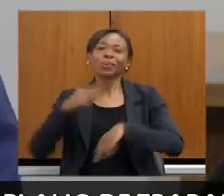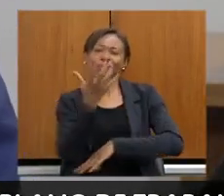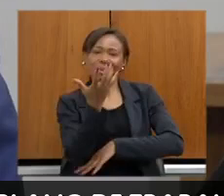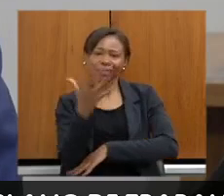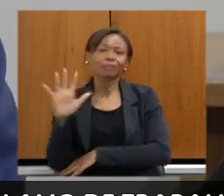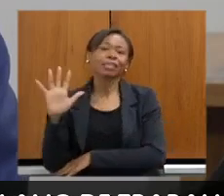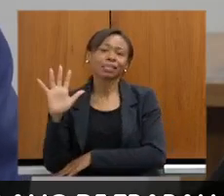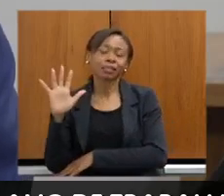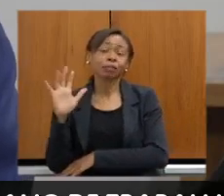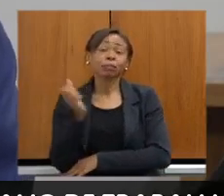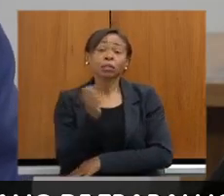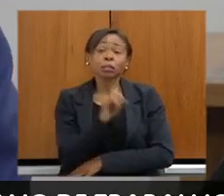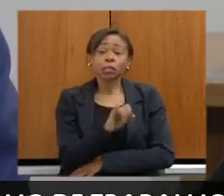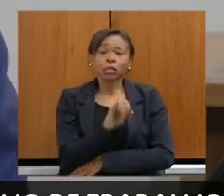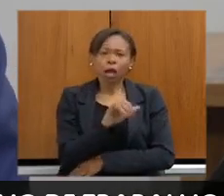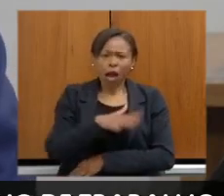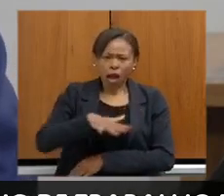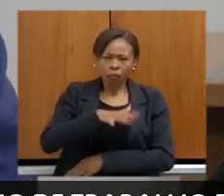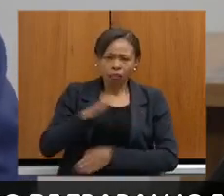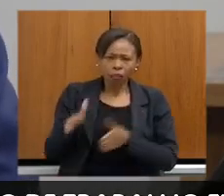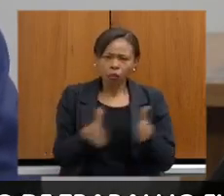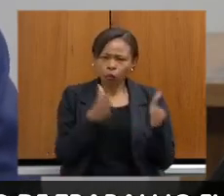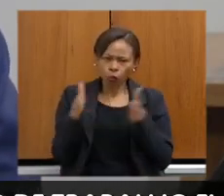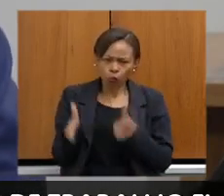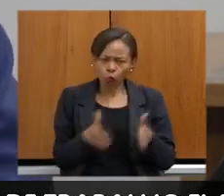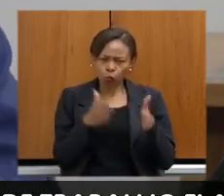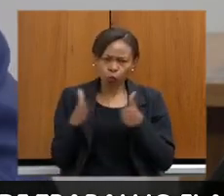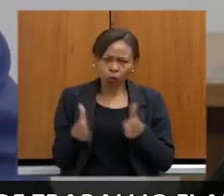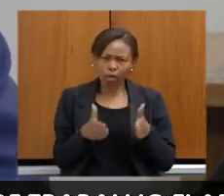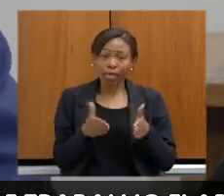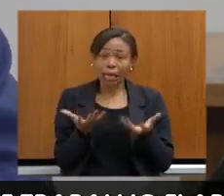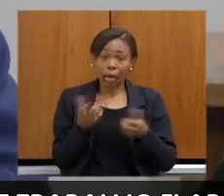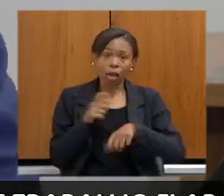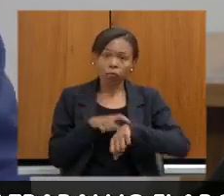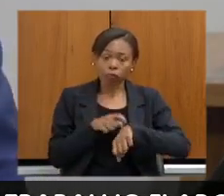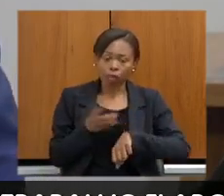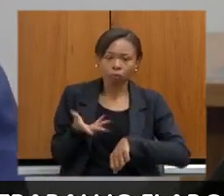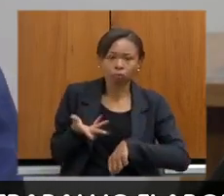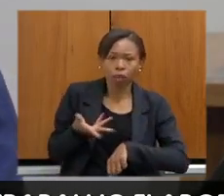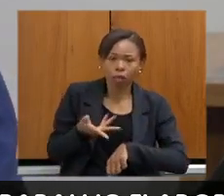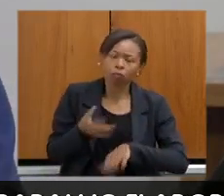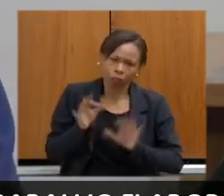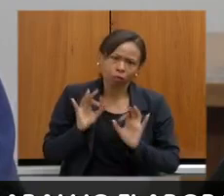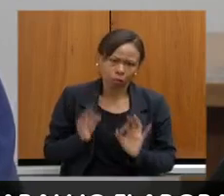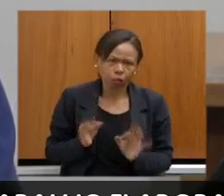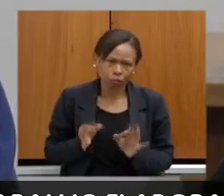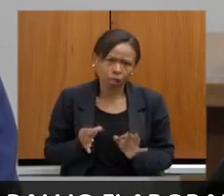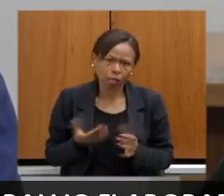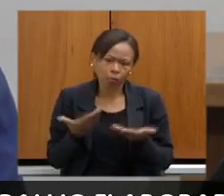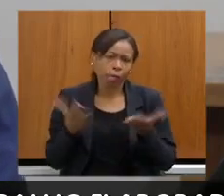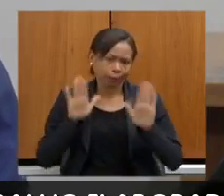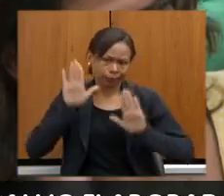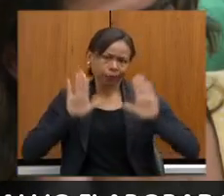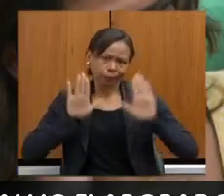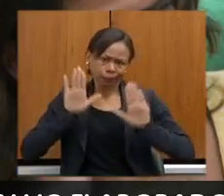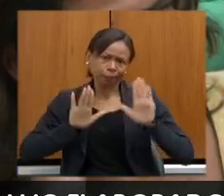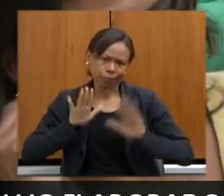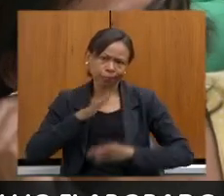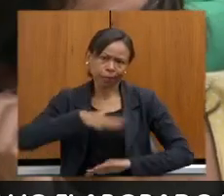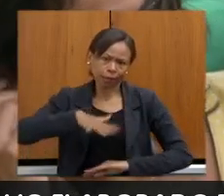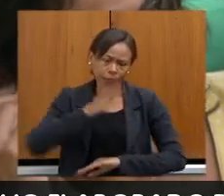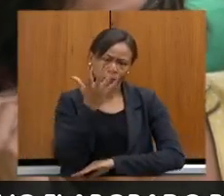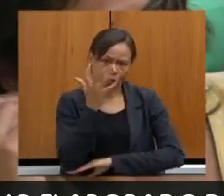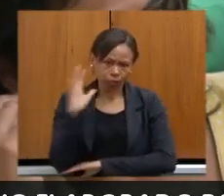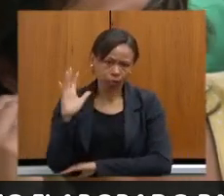existe o setor produtivo quer a celeridade e quer justo a celeridade nos seus processos de licenciamento ambiental e quando